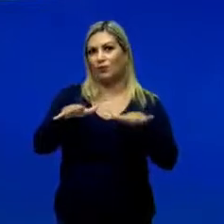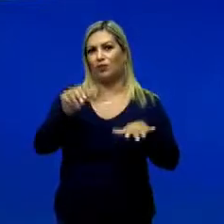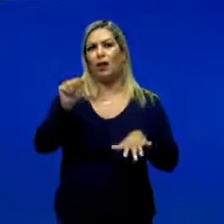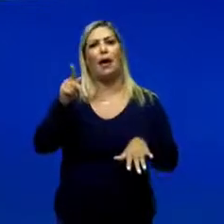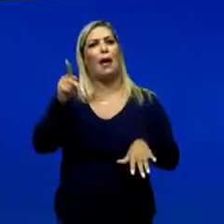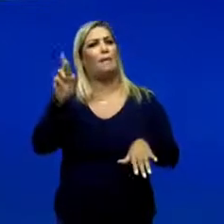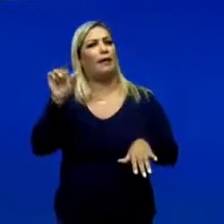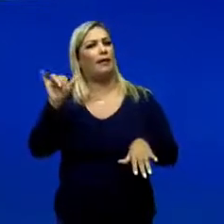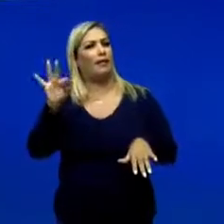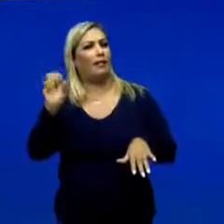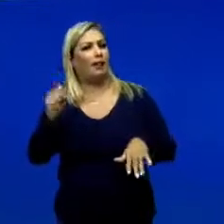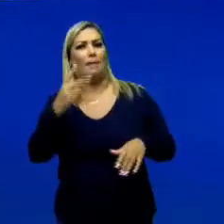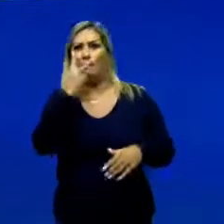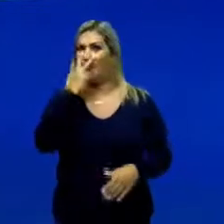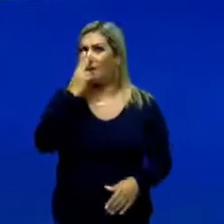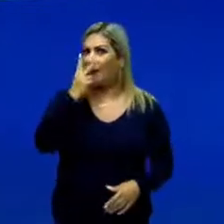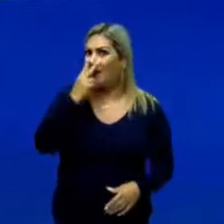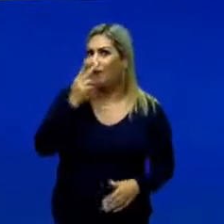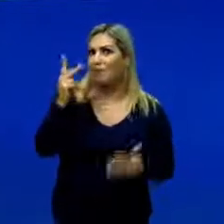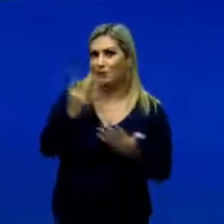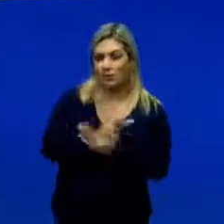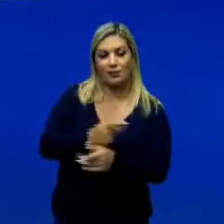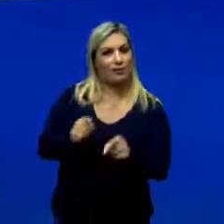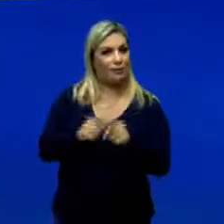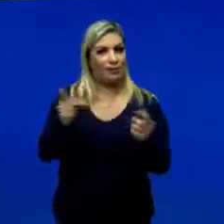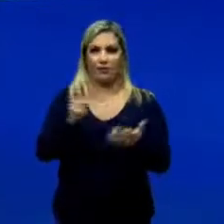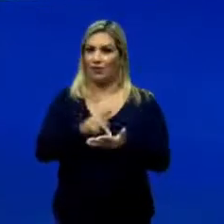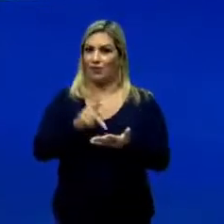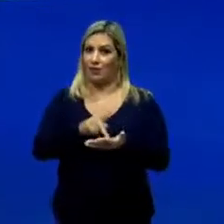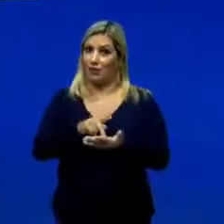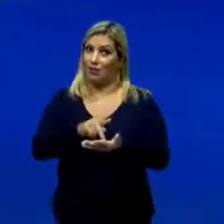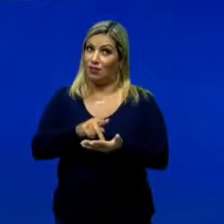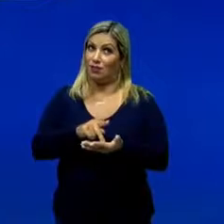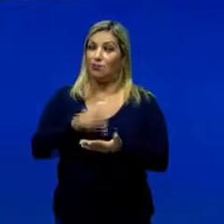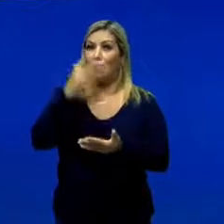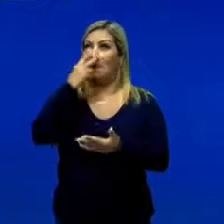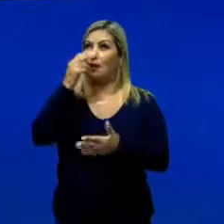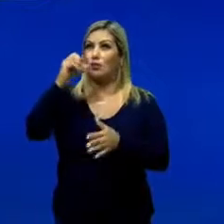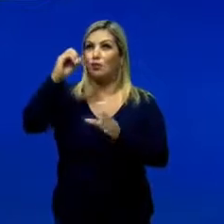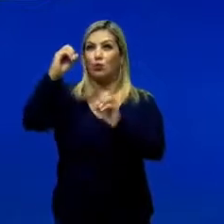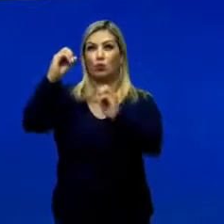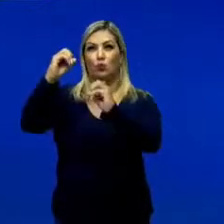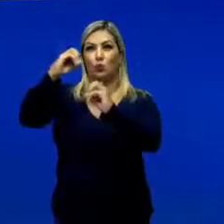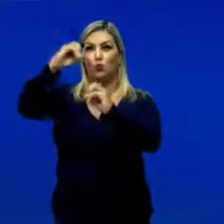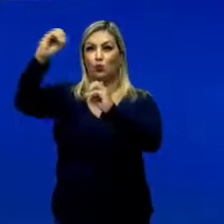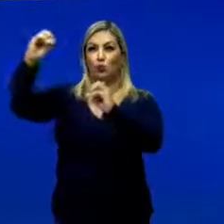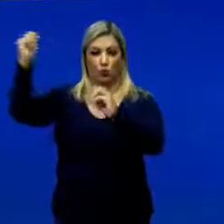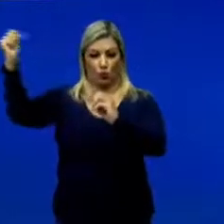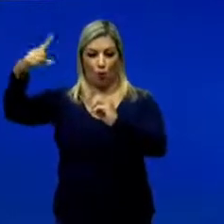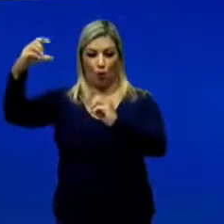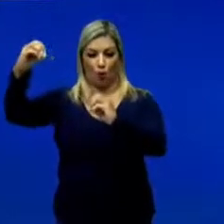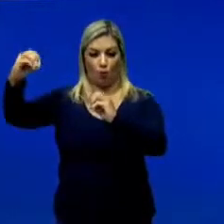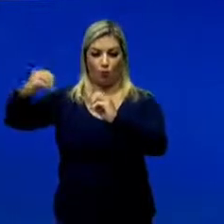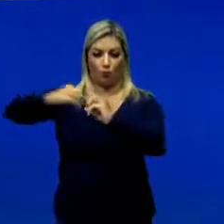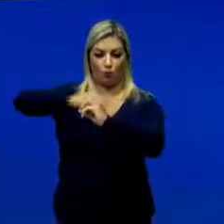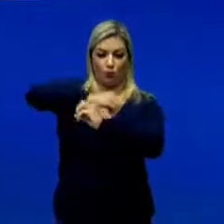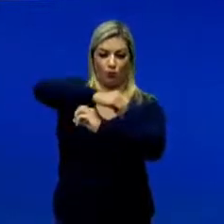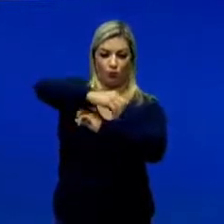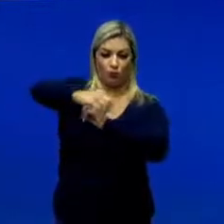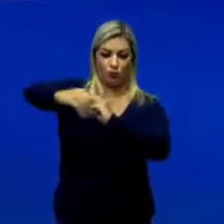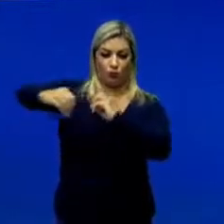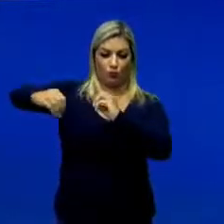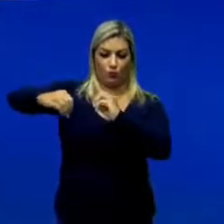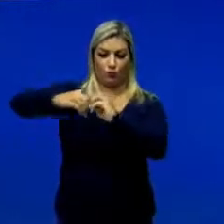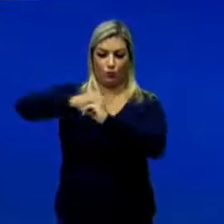aparente? O movimento que parece estar acontecendo. Parece que o Sol está girando em torno da Terra. Para um observador daqui da Terra,